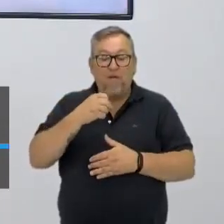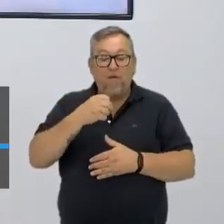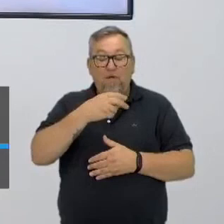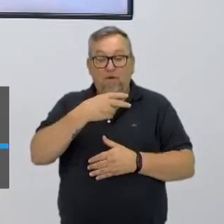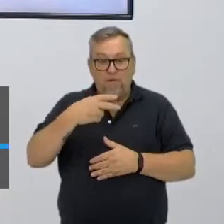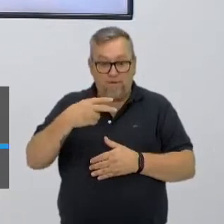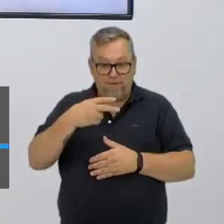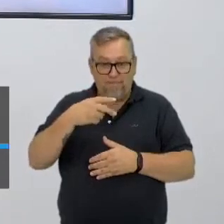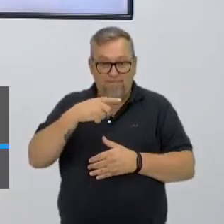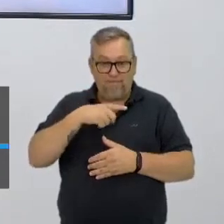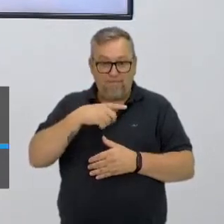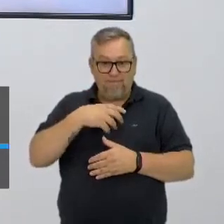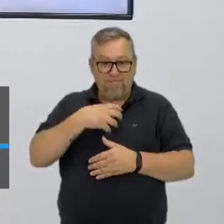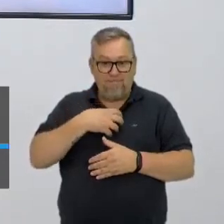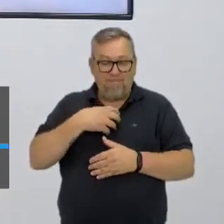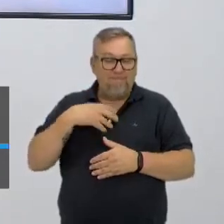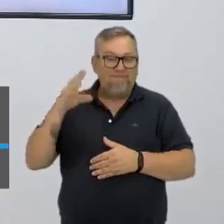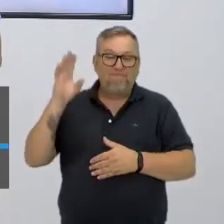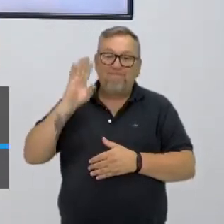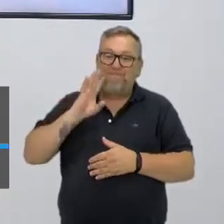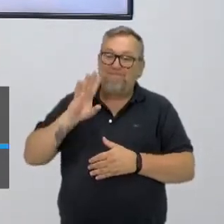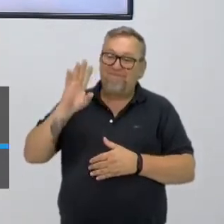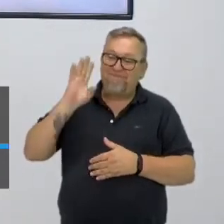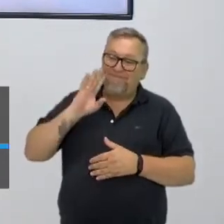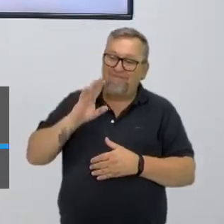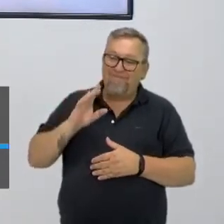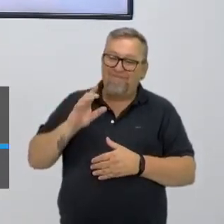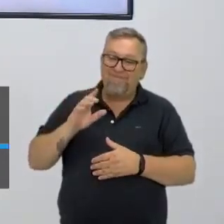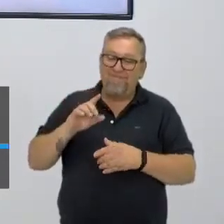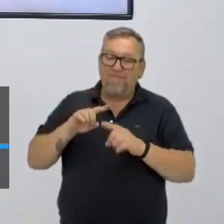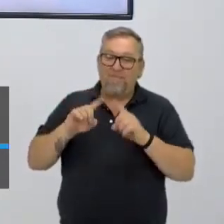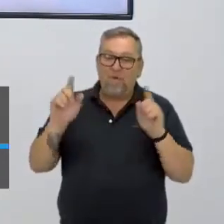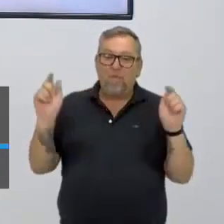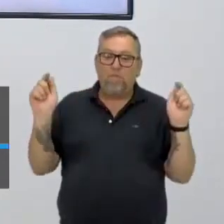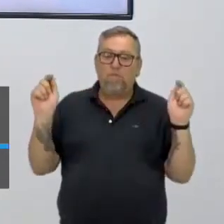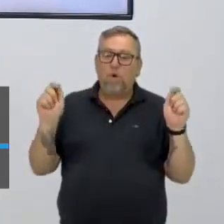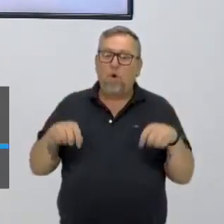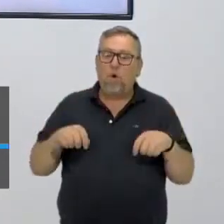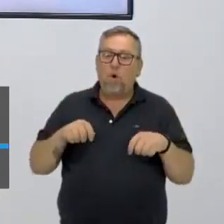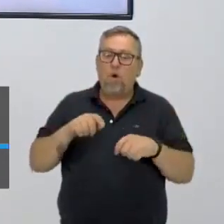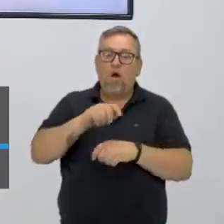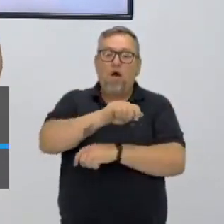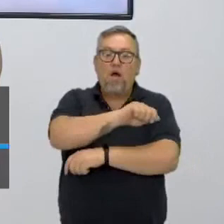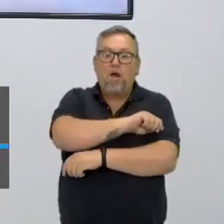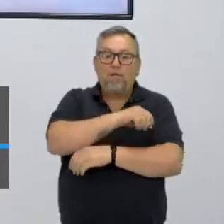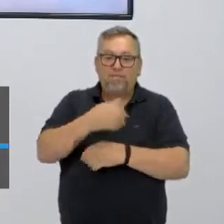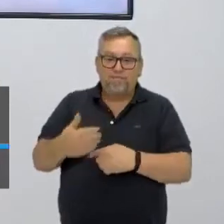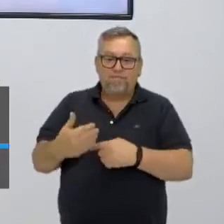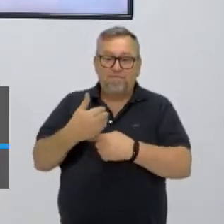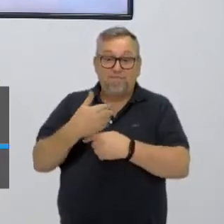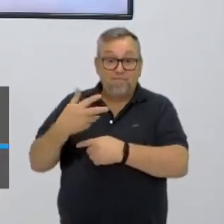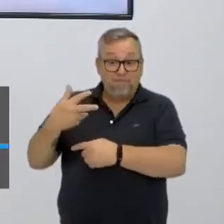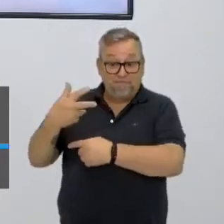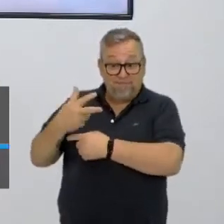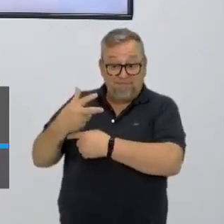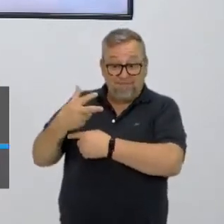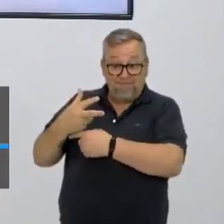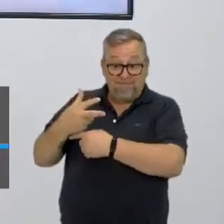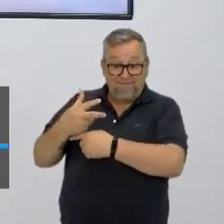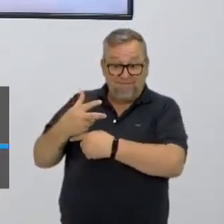que tem esse formato bacana, onde é possível o aluno entrar aqui pra conversar com a gente. Tá